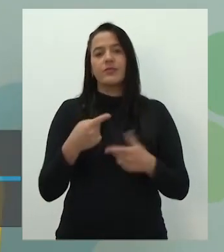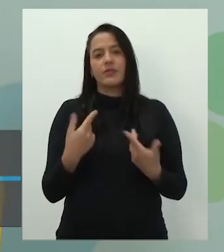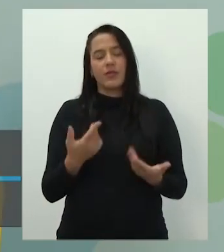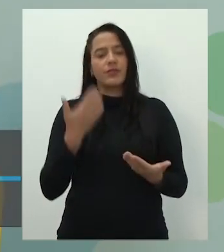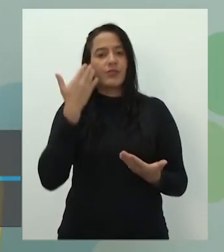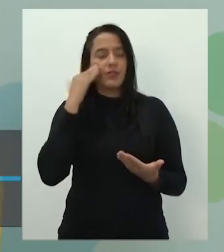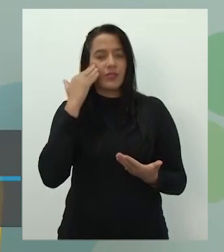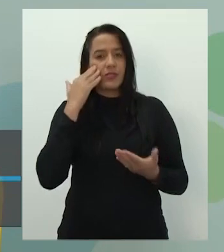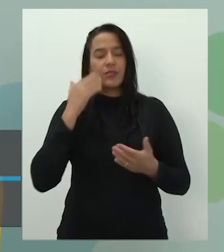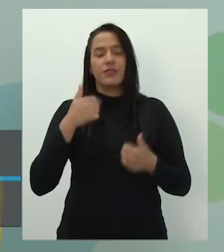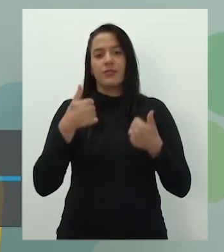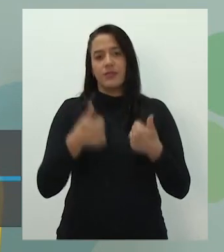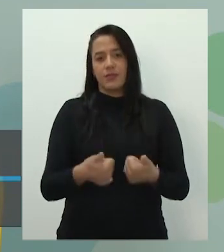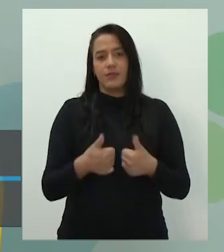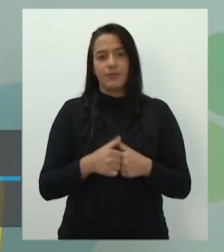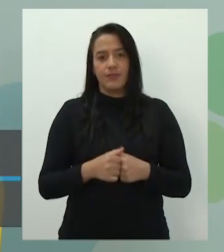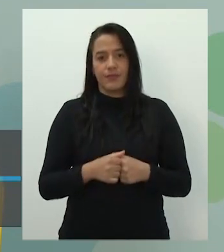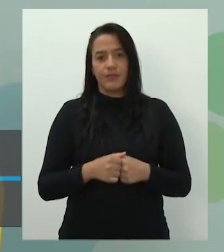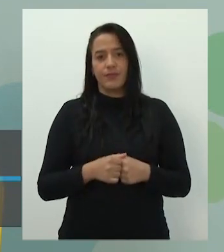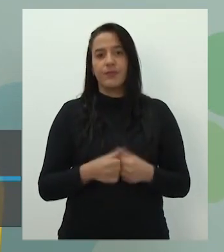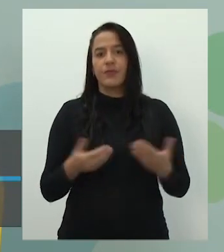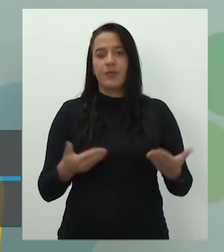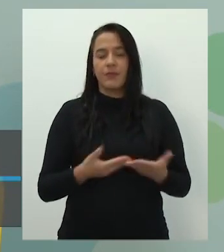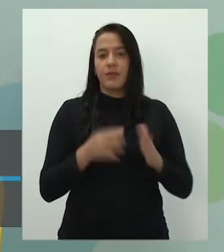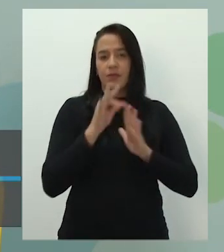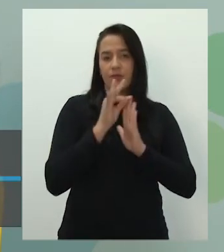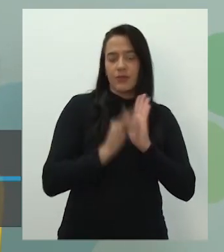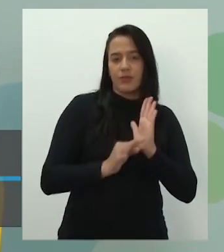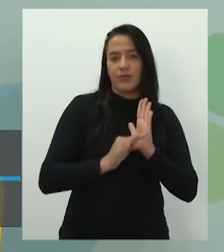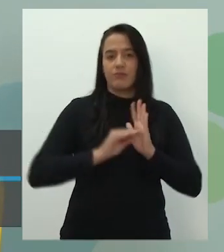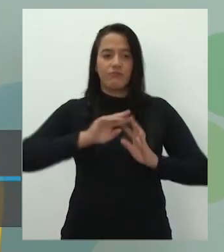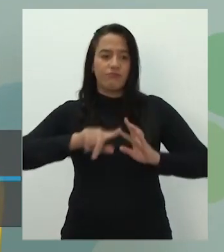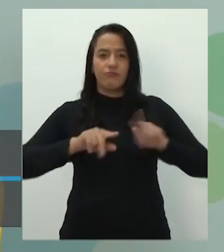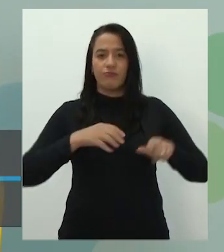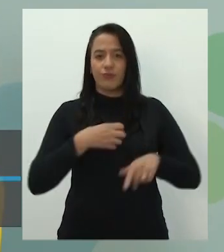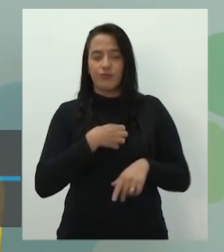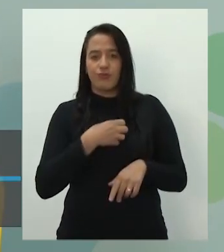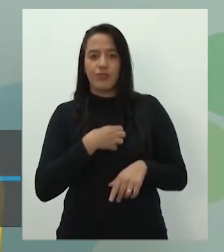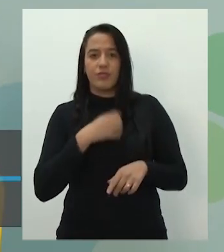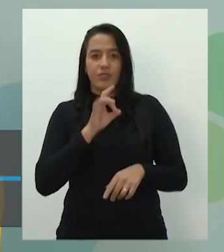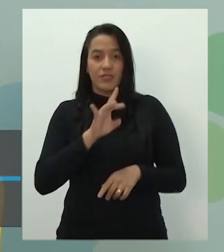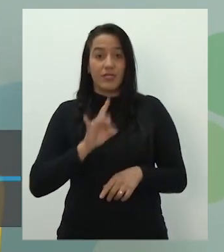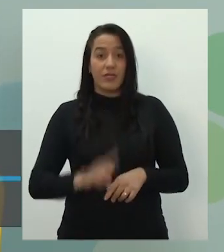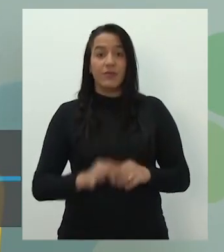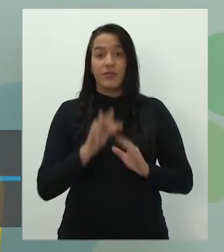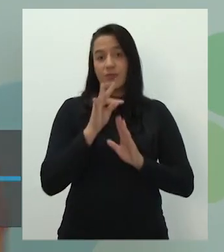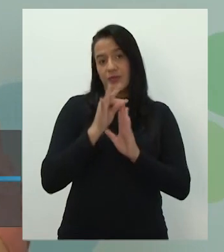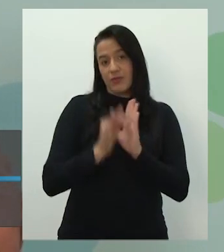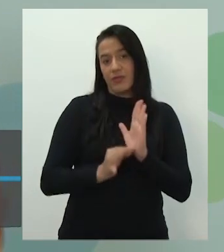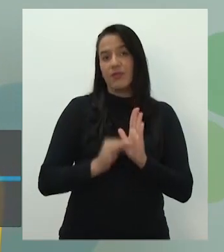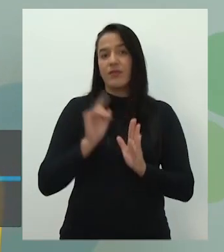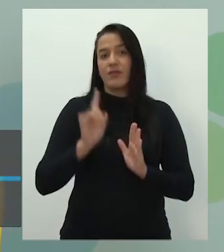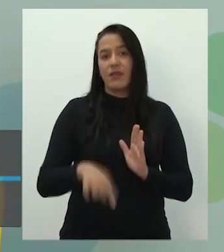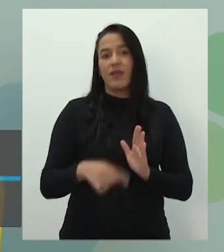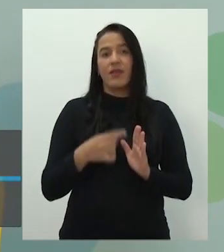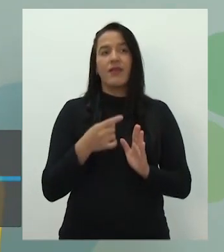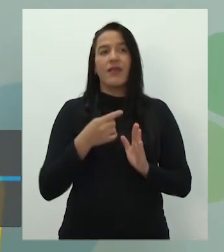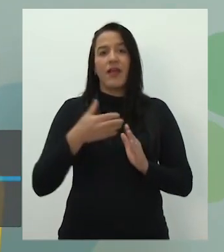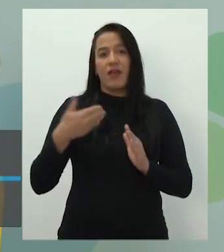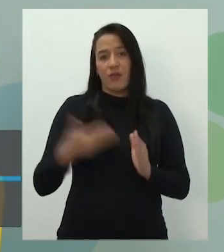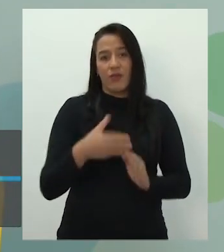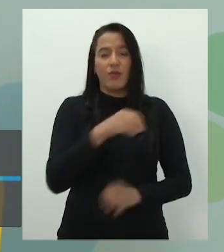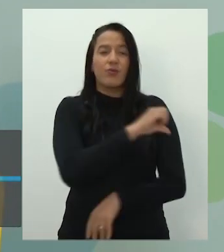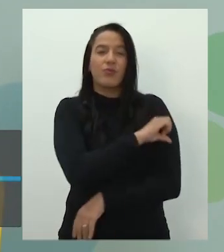a questão dos tipos e gêneros textuais. Afinal, esse é um assunto que ainda mais para os anos finais,